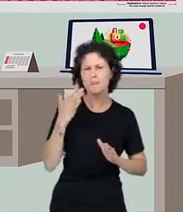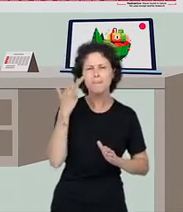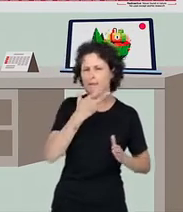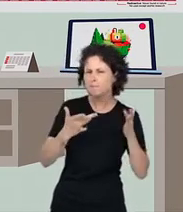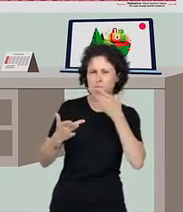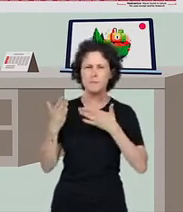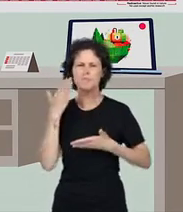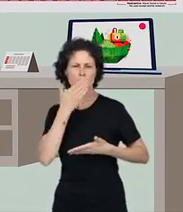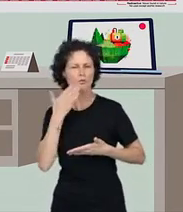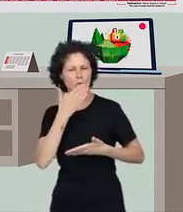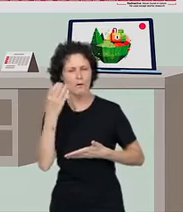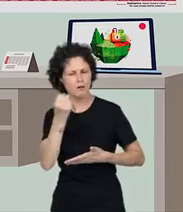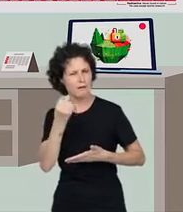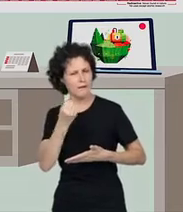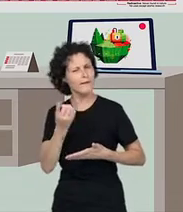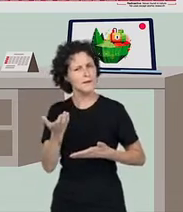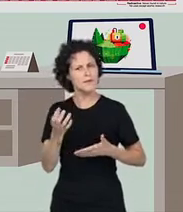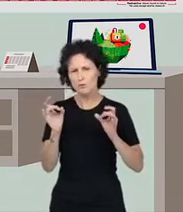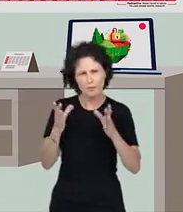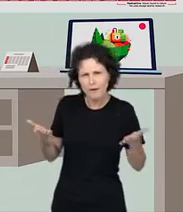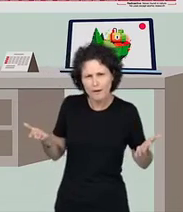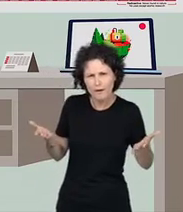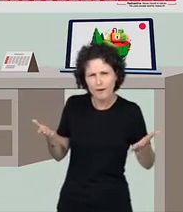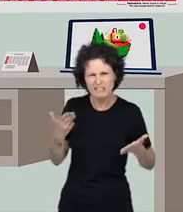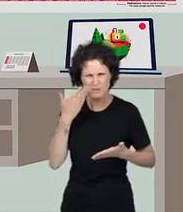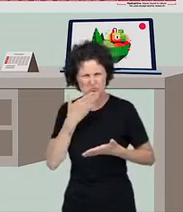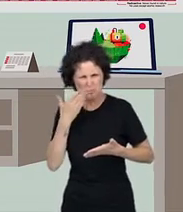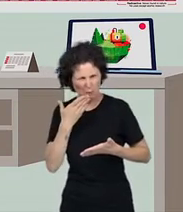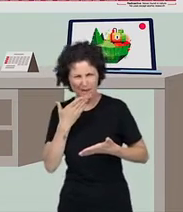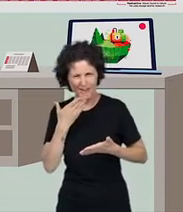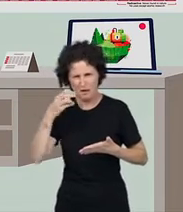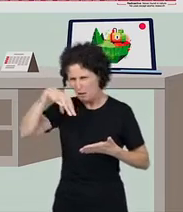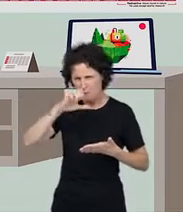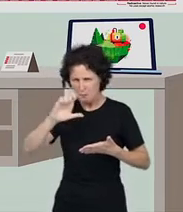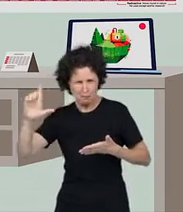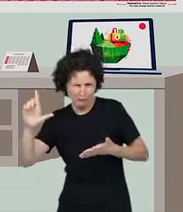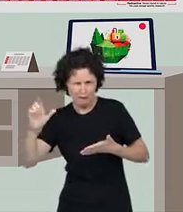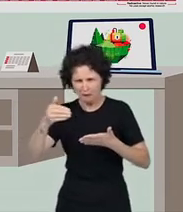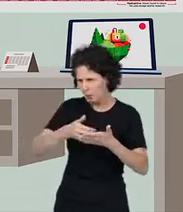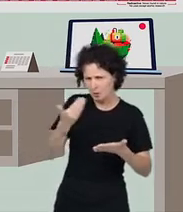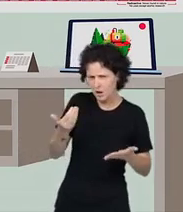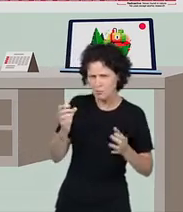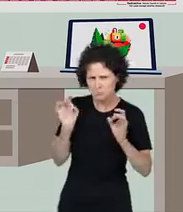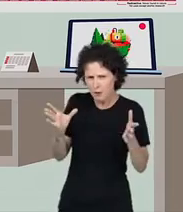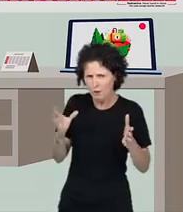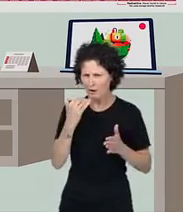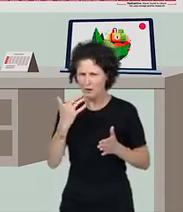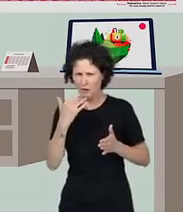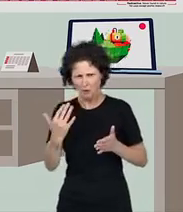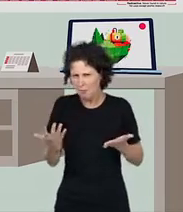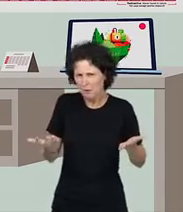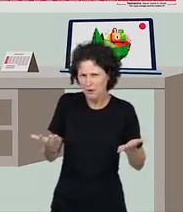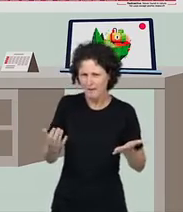experimentou, sentiu o gosto do açúcar, do leite e do morango. Alguns têm até sabor de mel, de mamão, de